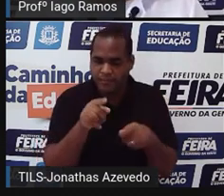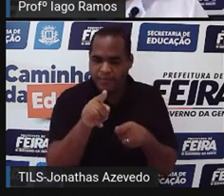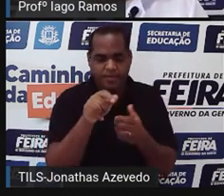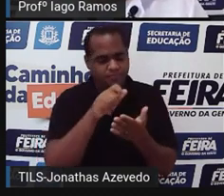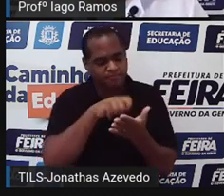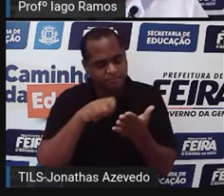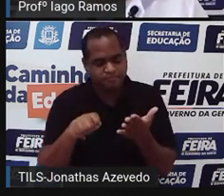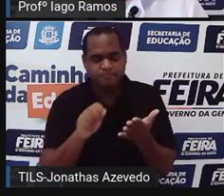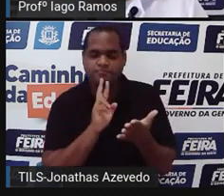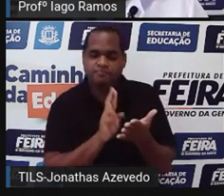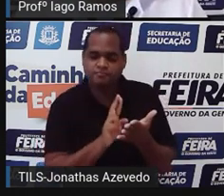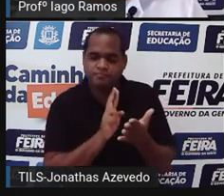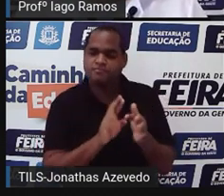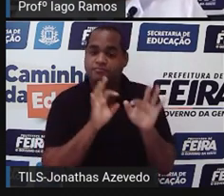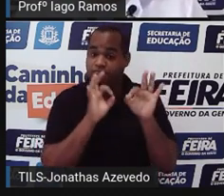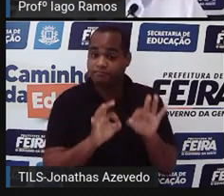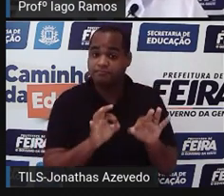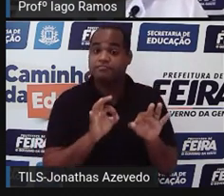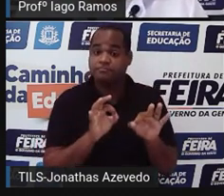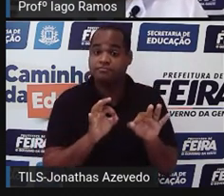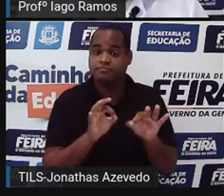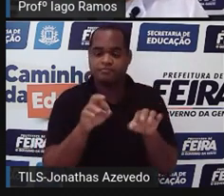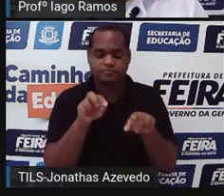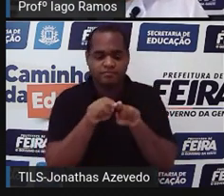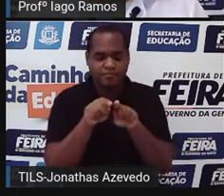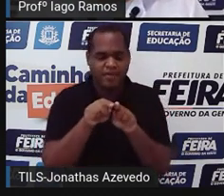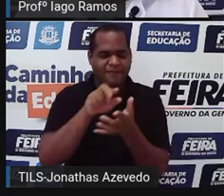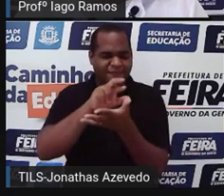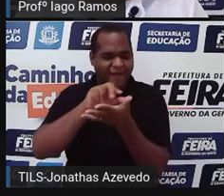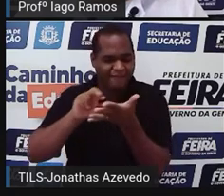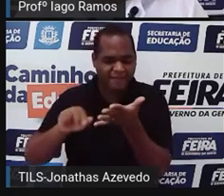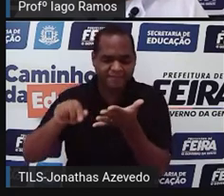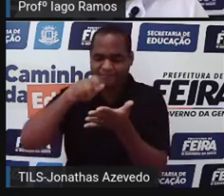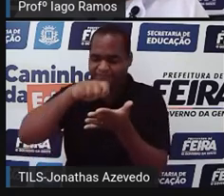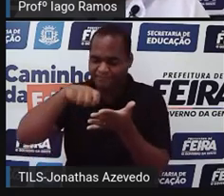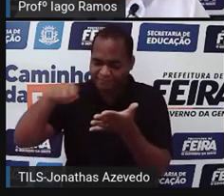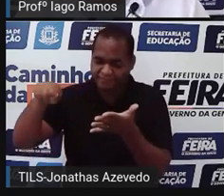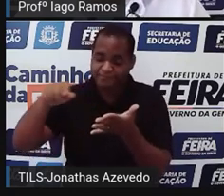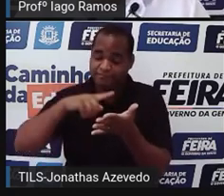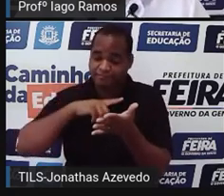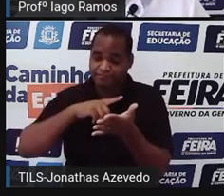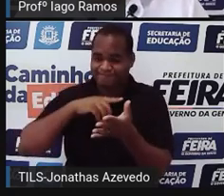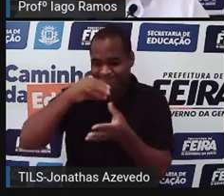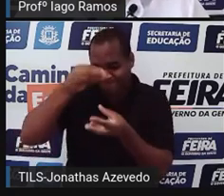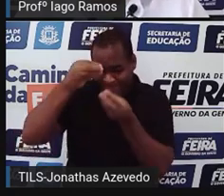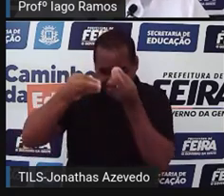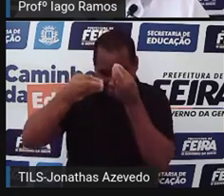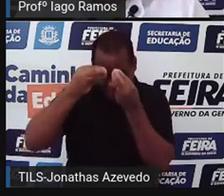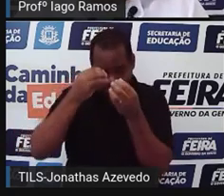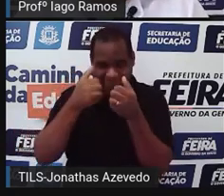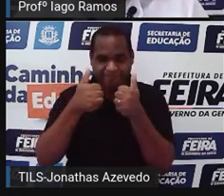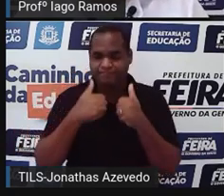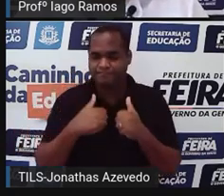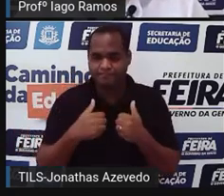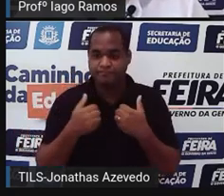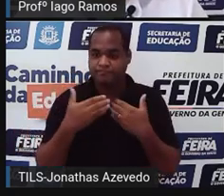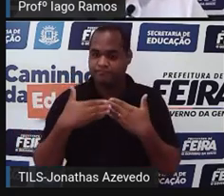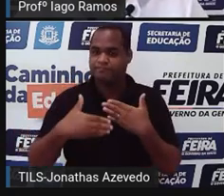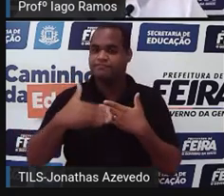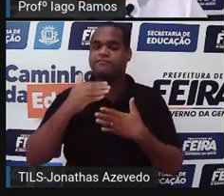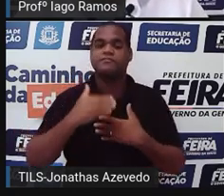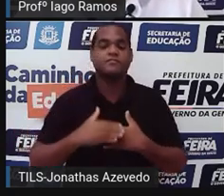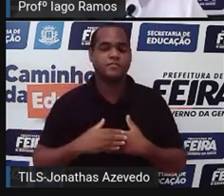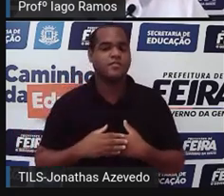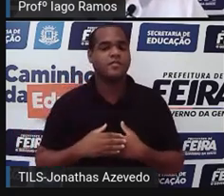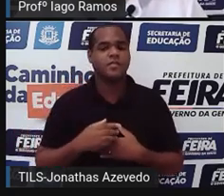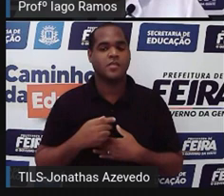rascunhos, para que você possa fazer suas anotações, tá bom? Então, vamos lá. Então, a